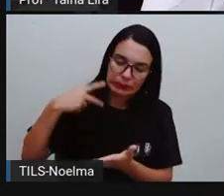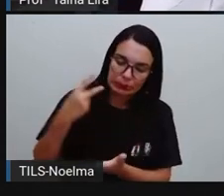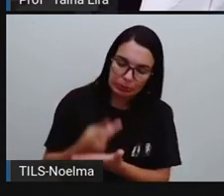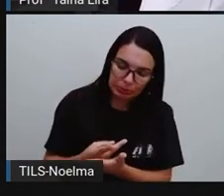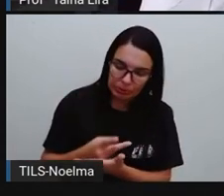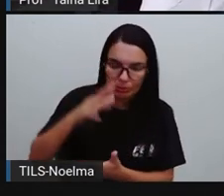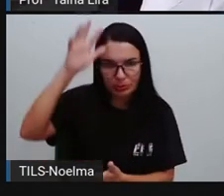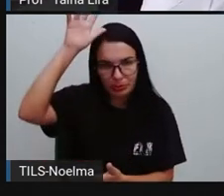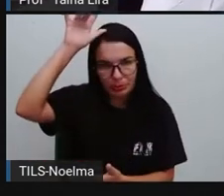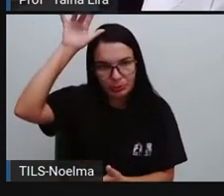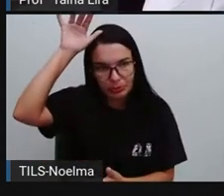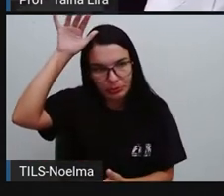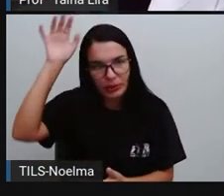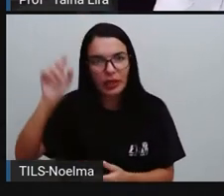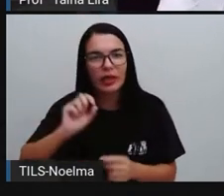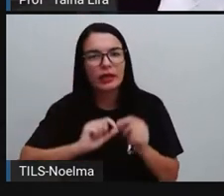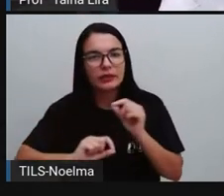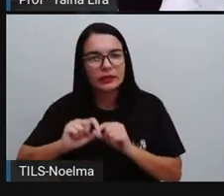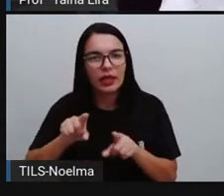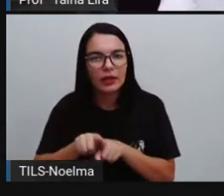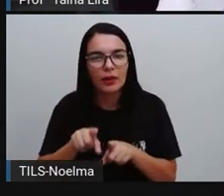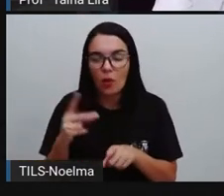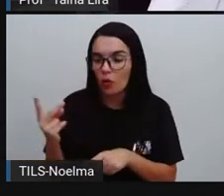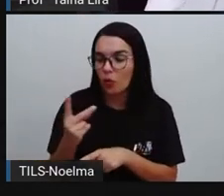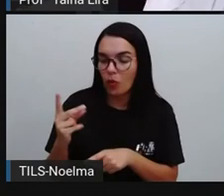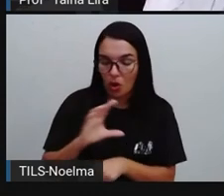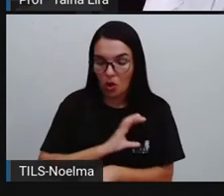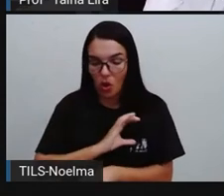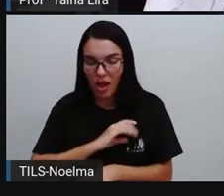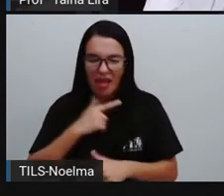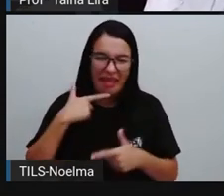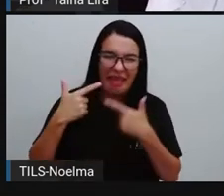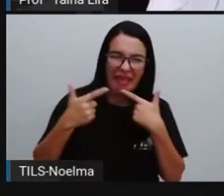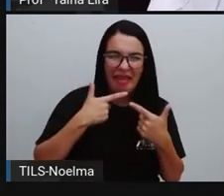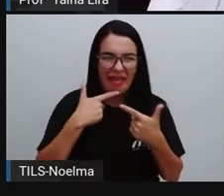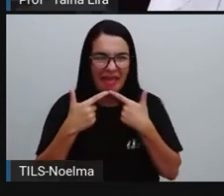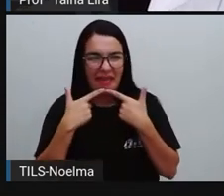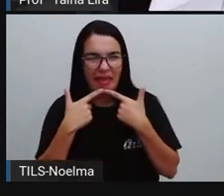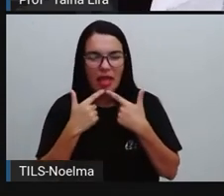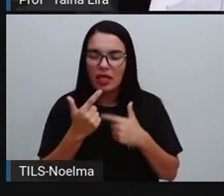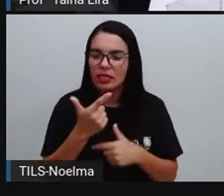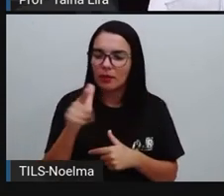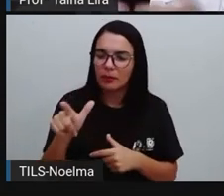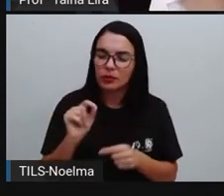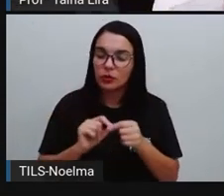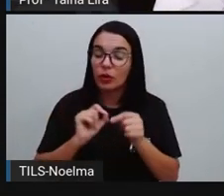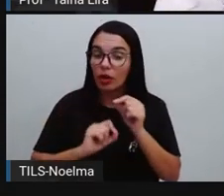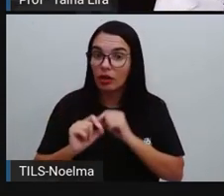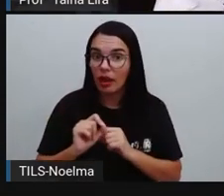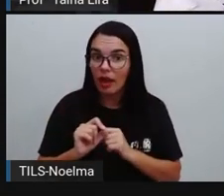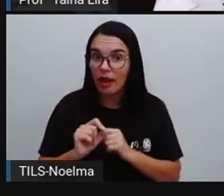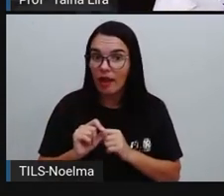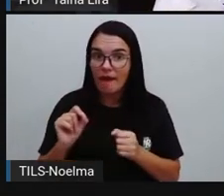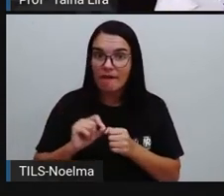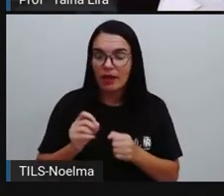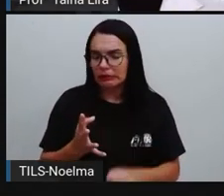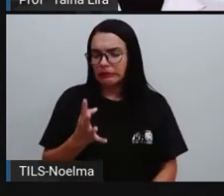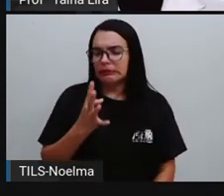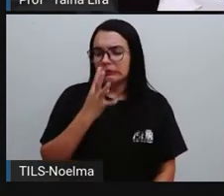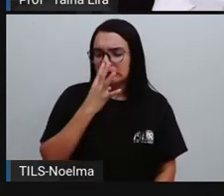casca de banana e caiu. Cascão e Xaveco ficaram rindo dele. E Cebolinha fez um drama ali, né?